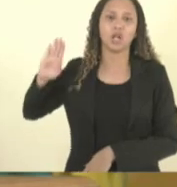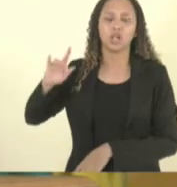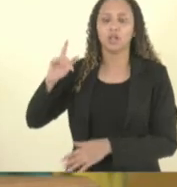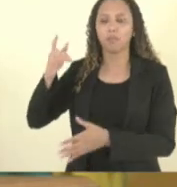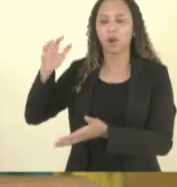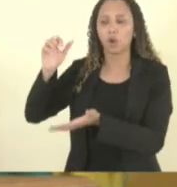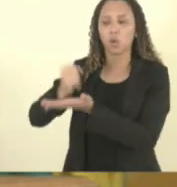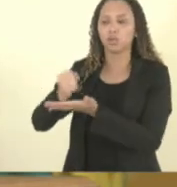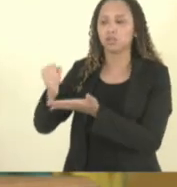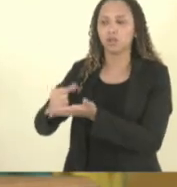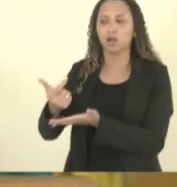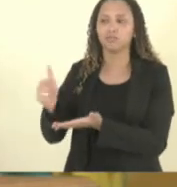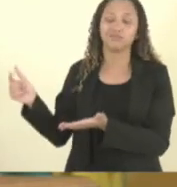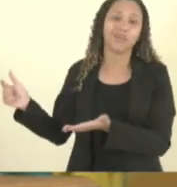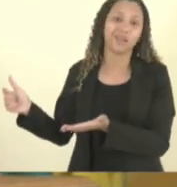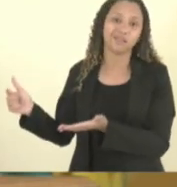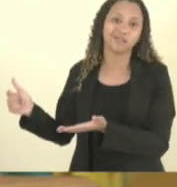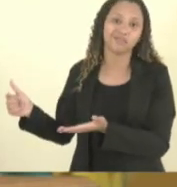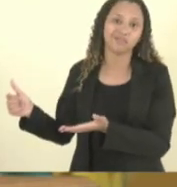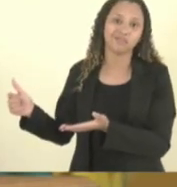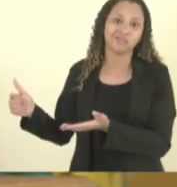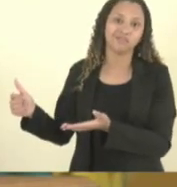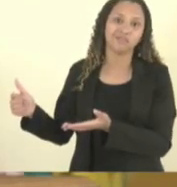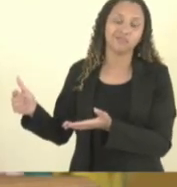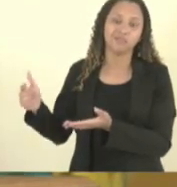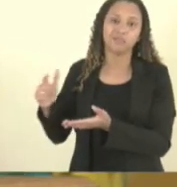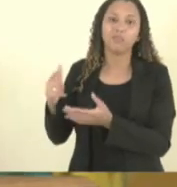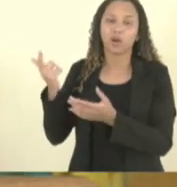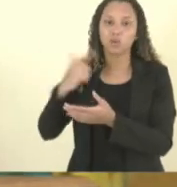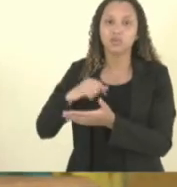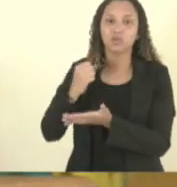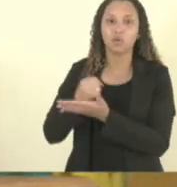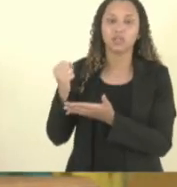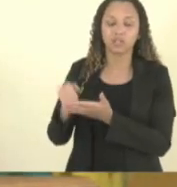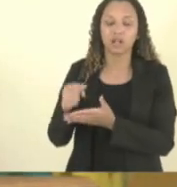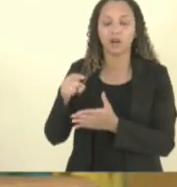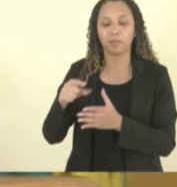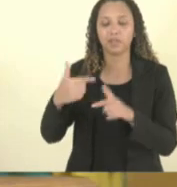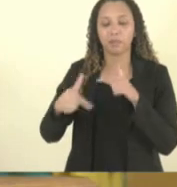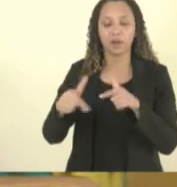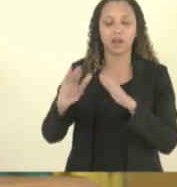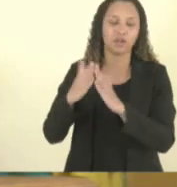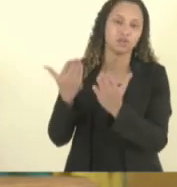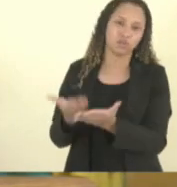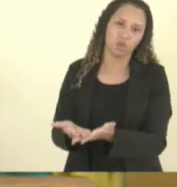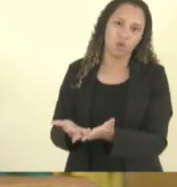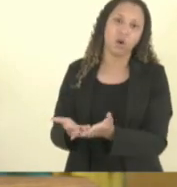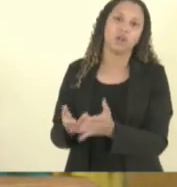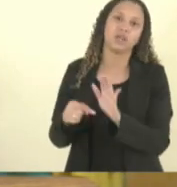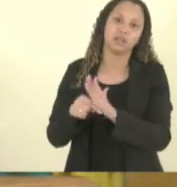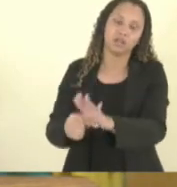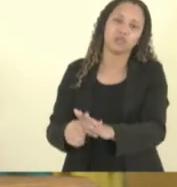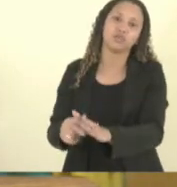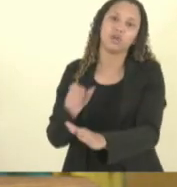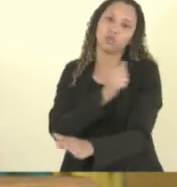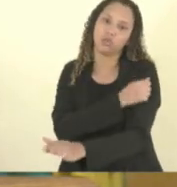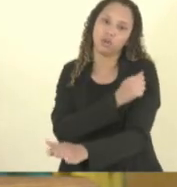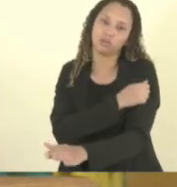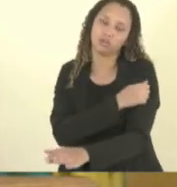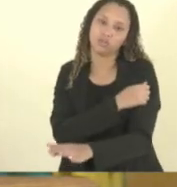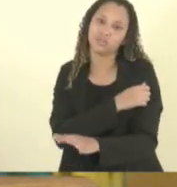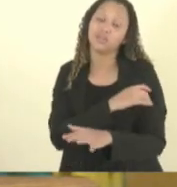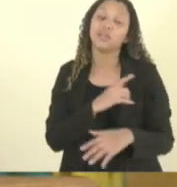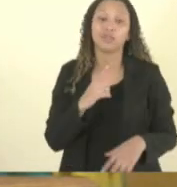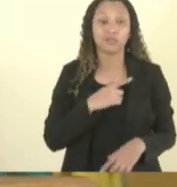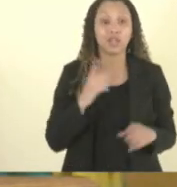colocar a disposição da escola e destes estudantes que estão lá então a gente também tem dificuldade sim com